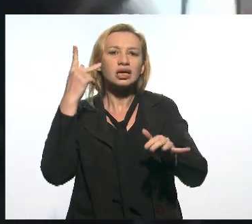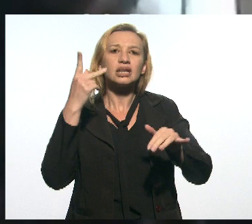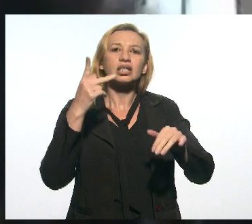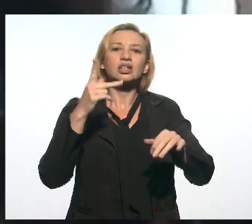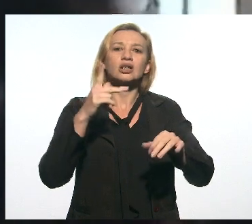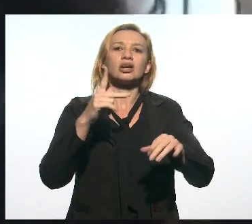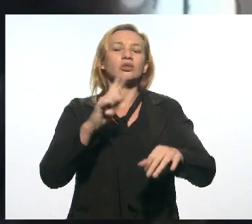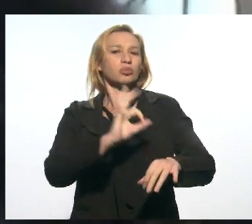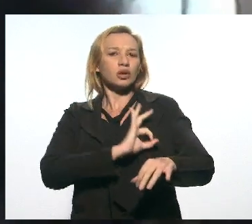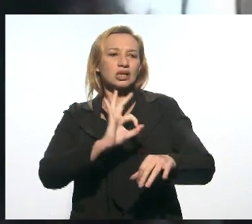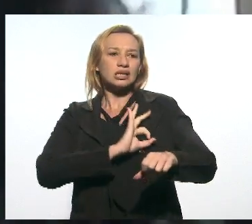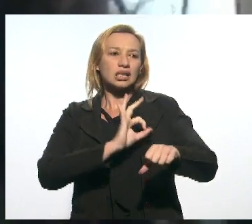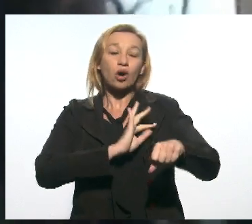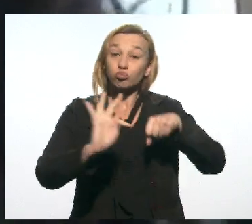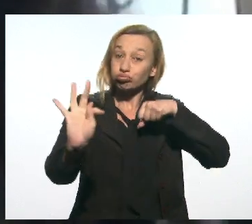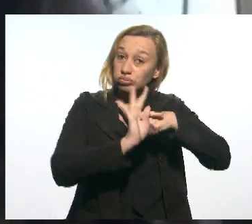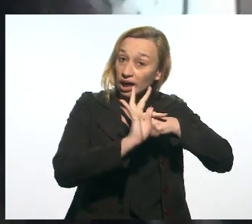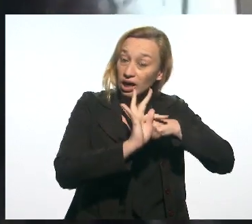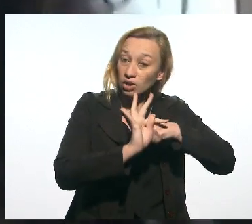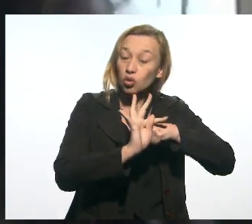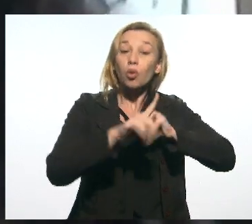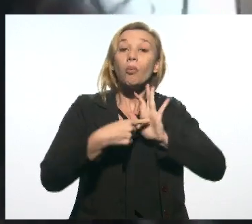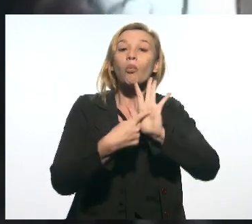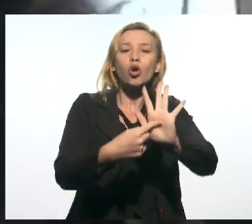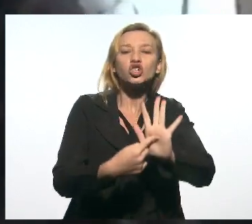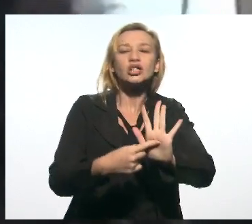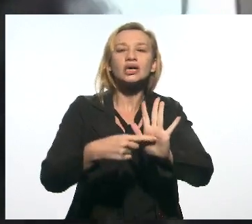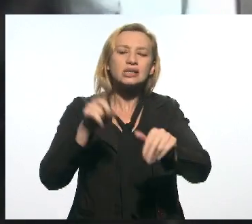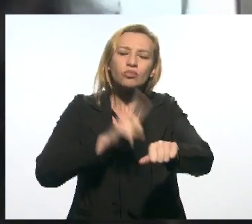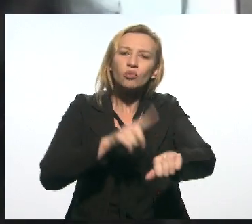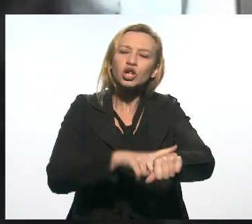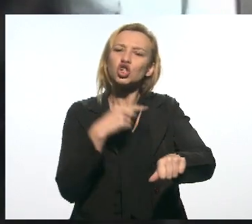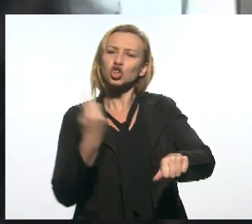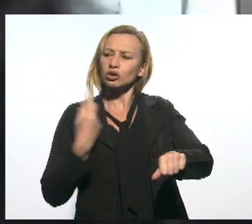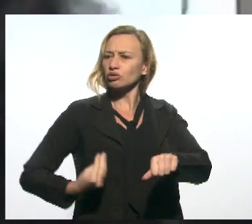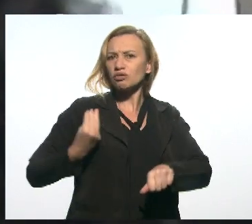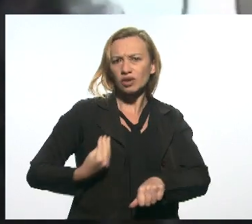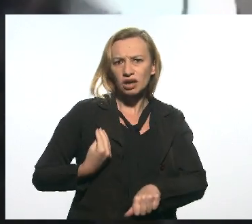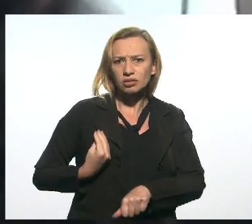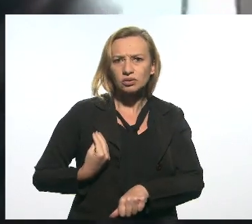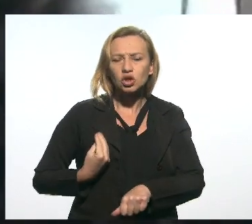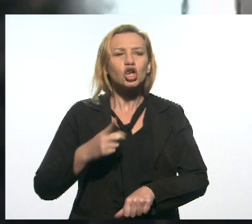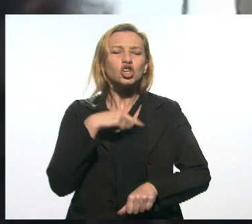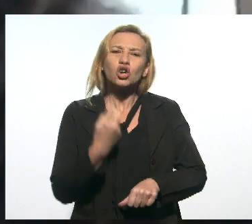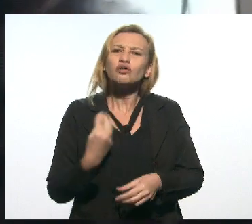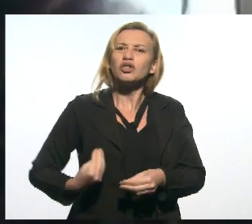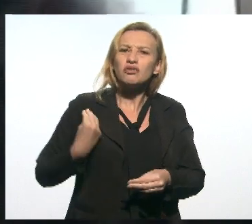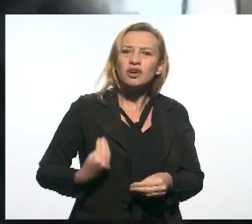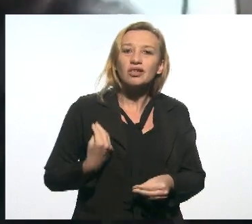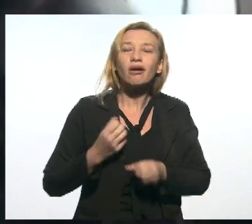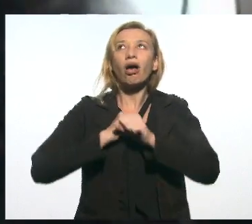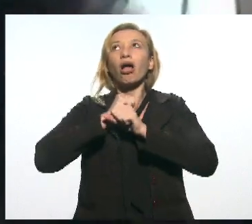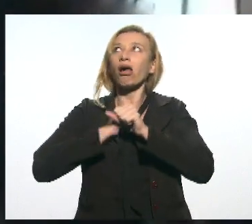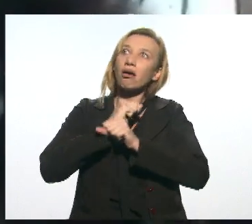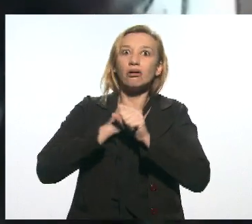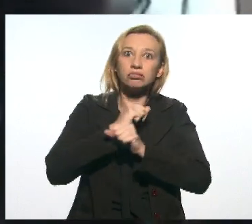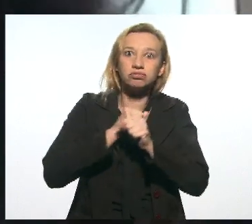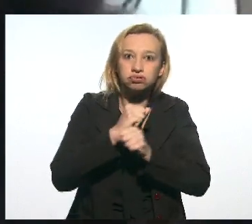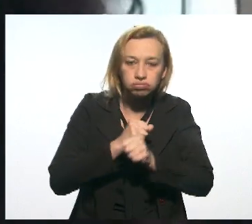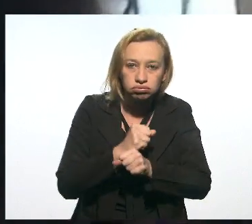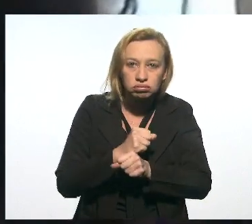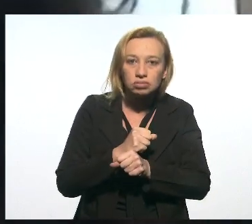ele responde, de alguma forma, a esse momento que nós estamos vivendo. Nós estamos vivendo há muito tempo